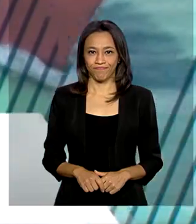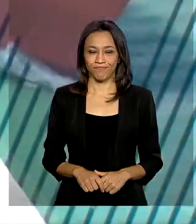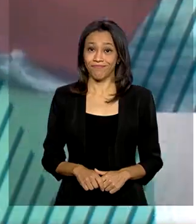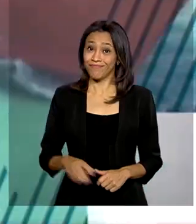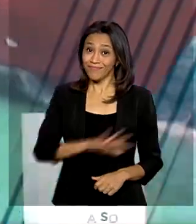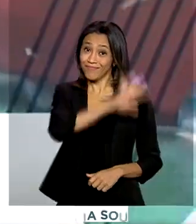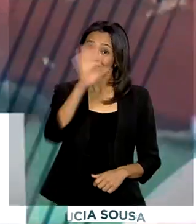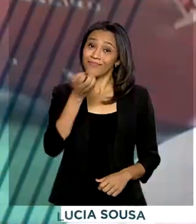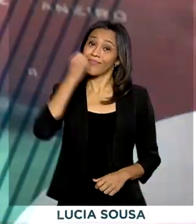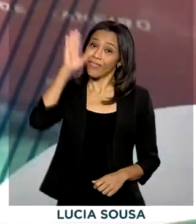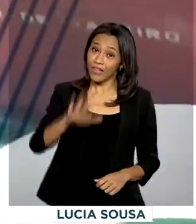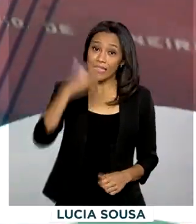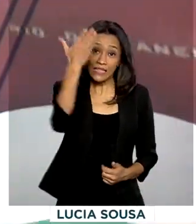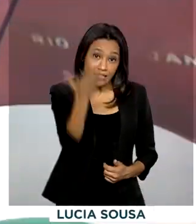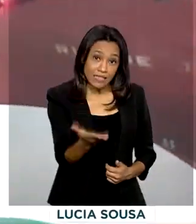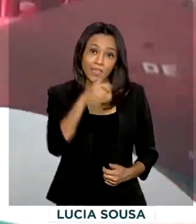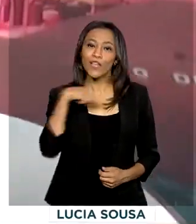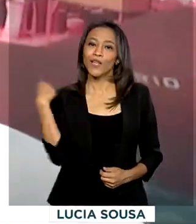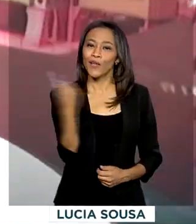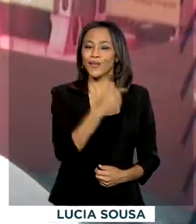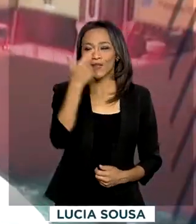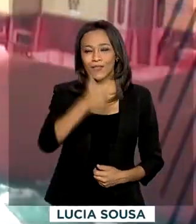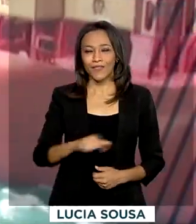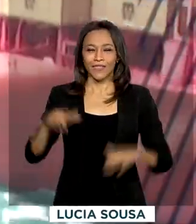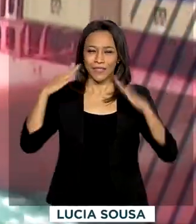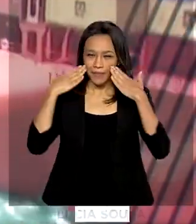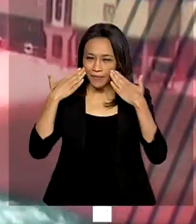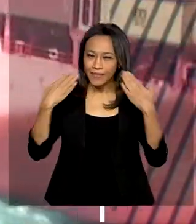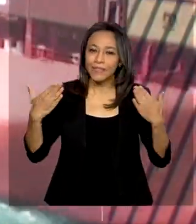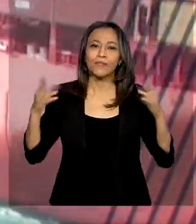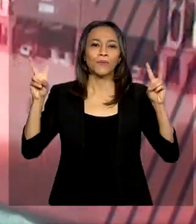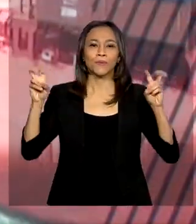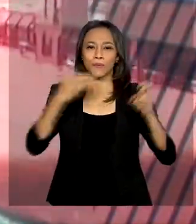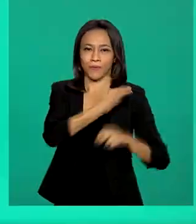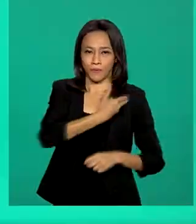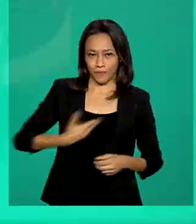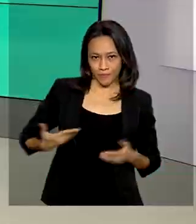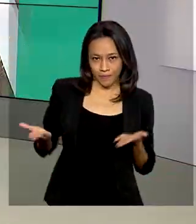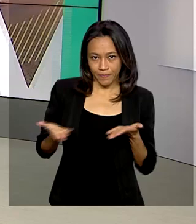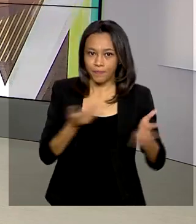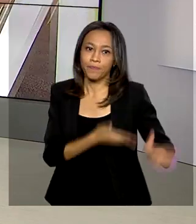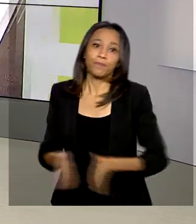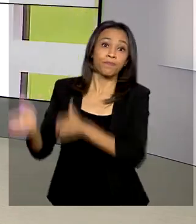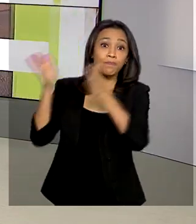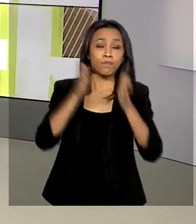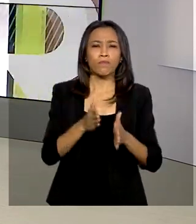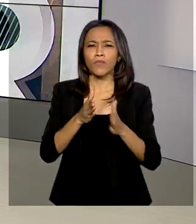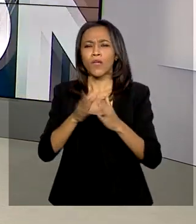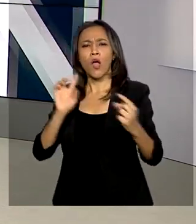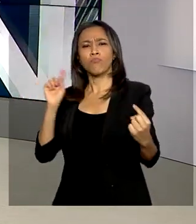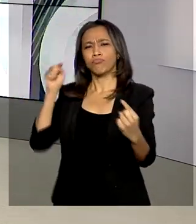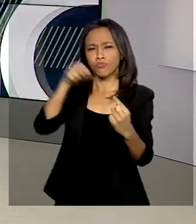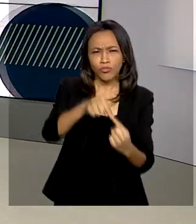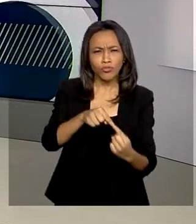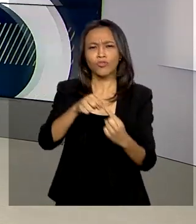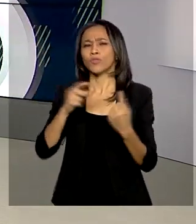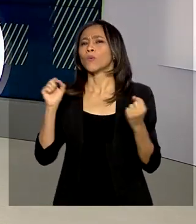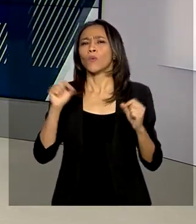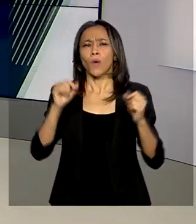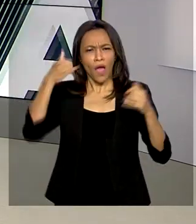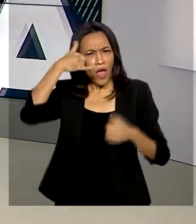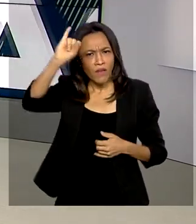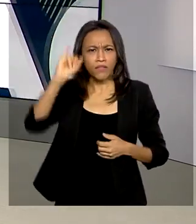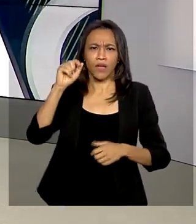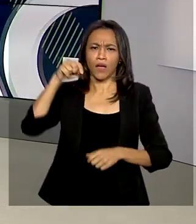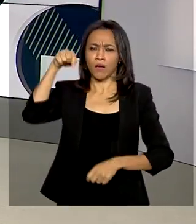Olá, boa tarde para vocês. Estamos de volta com mais uma edição do Governo Agora. Combater o desmatamento, as queimadas